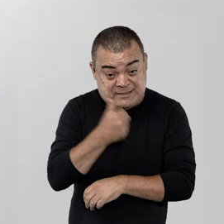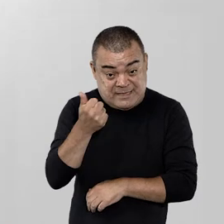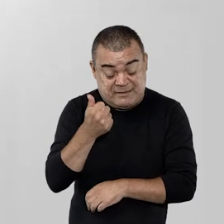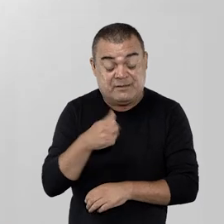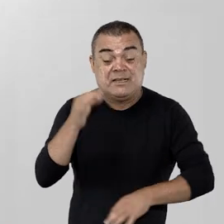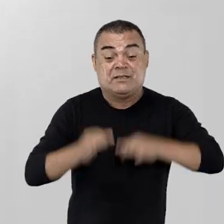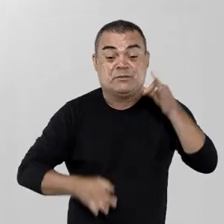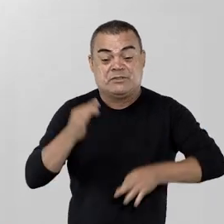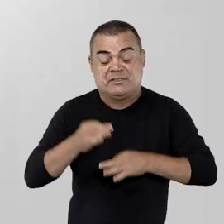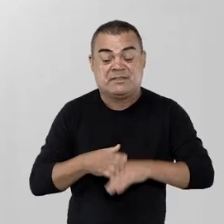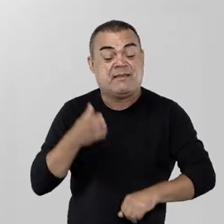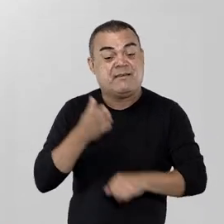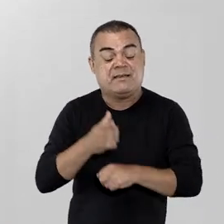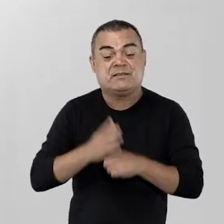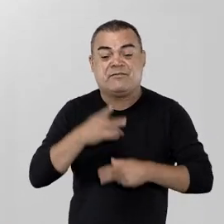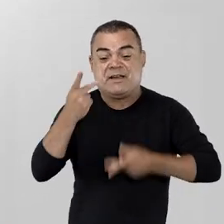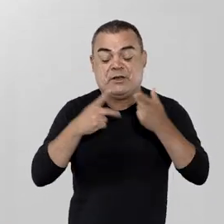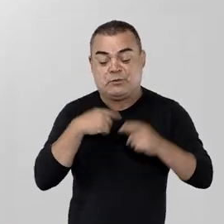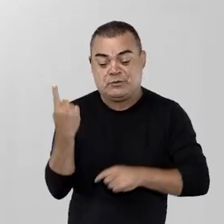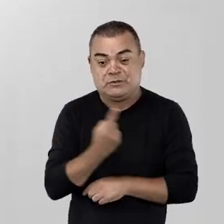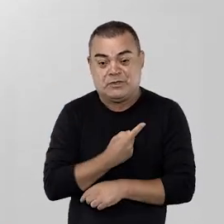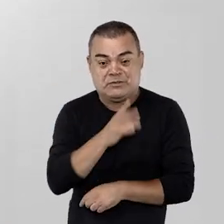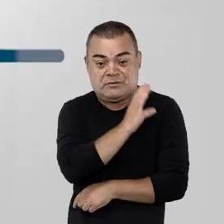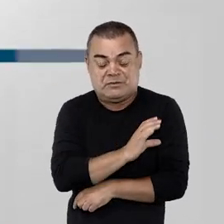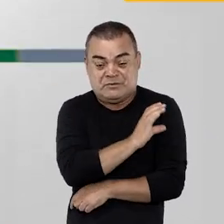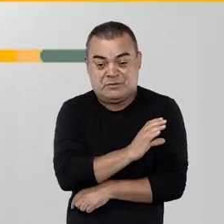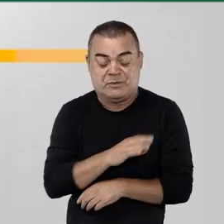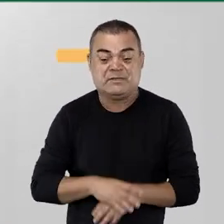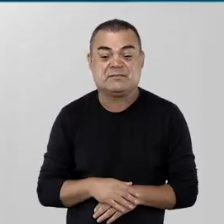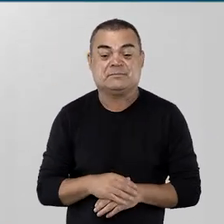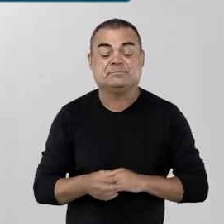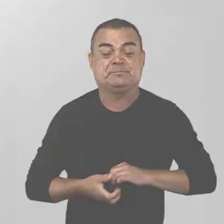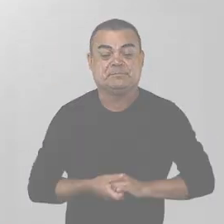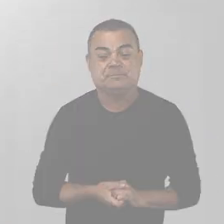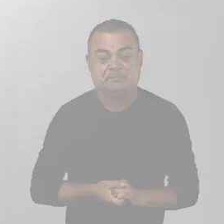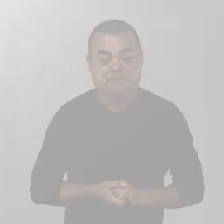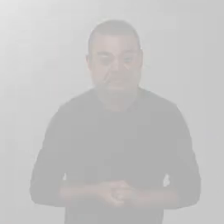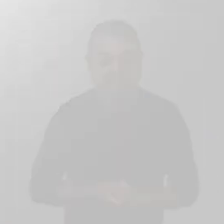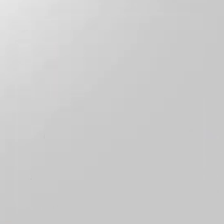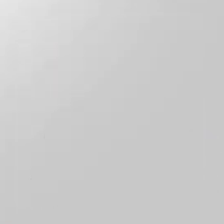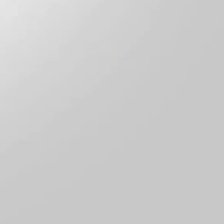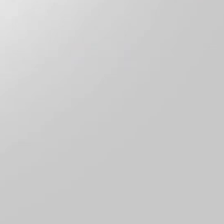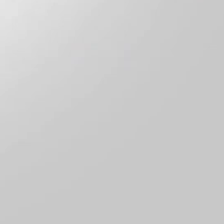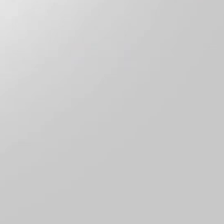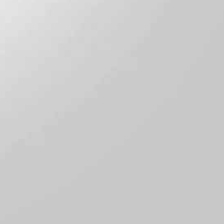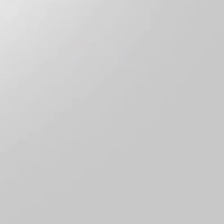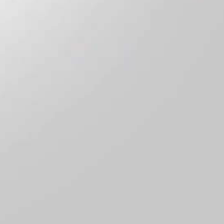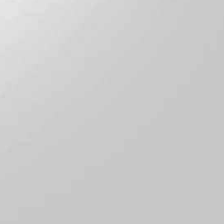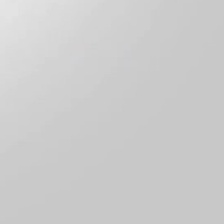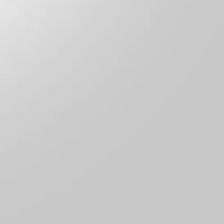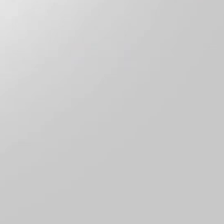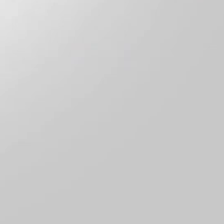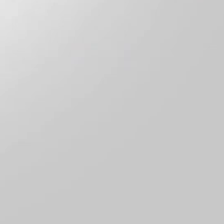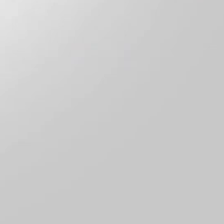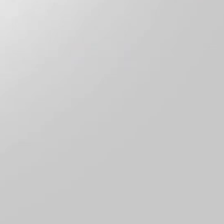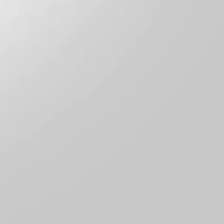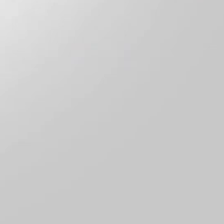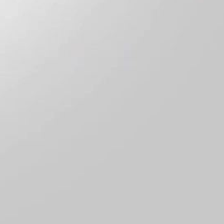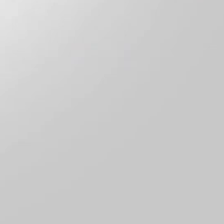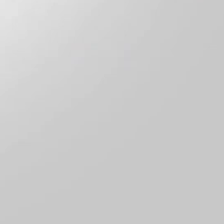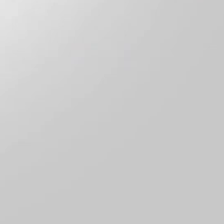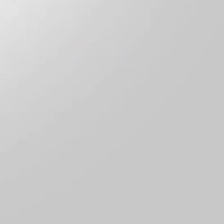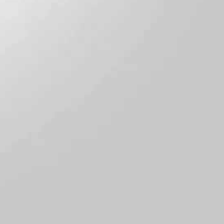justiça. Entre e fale ao vivo com um de nossos consultores. Entre fale ao fale ao